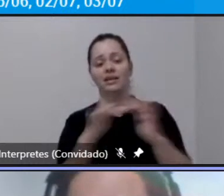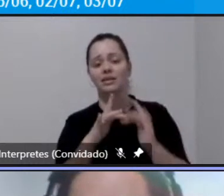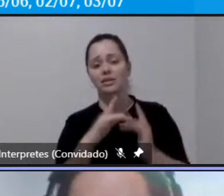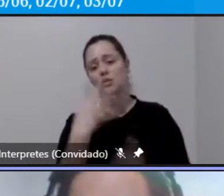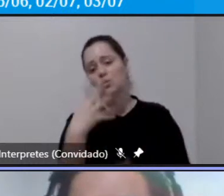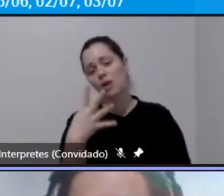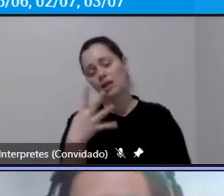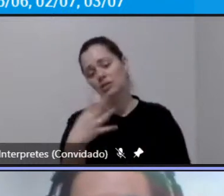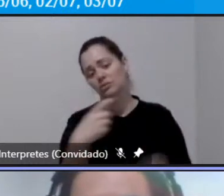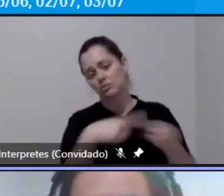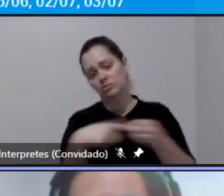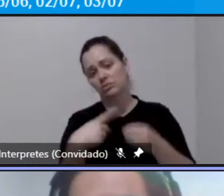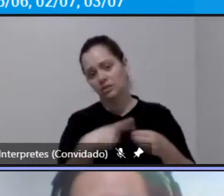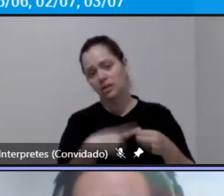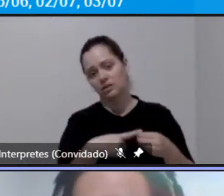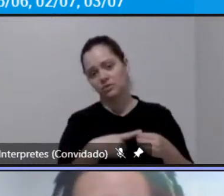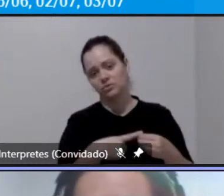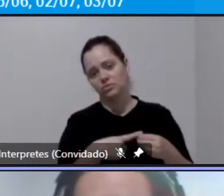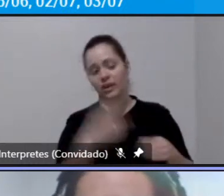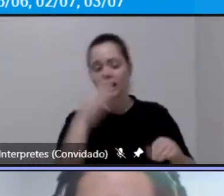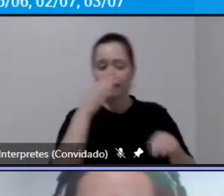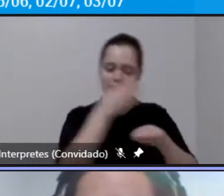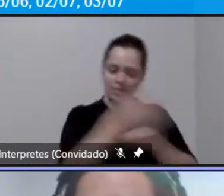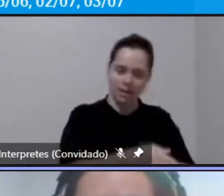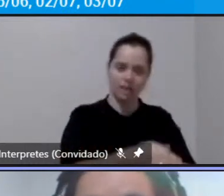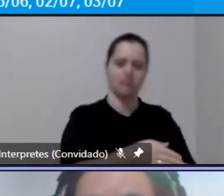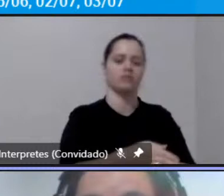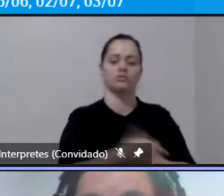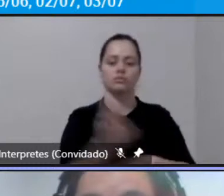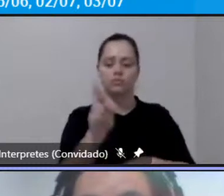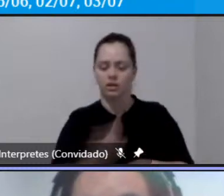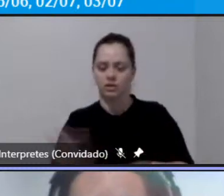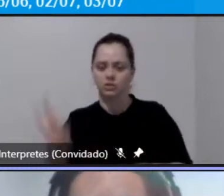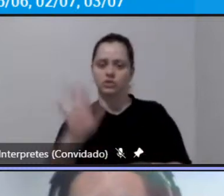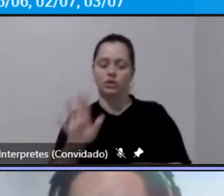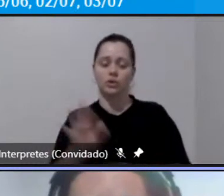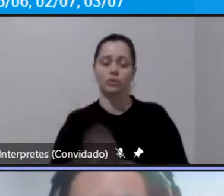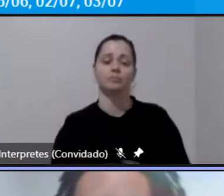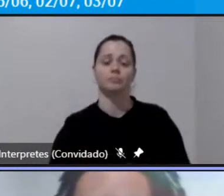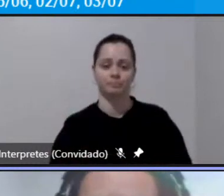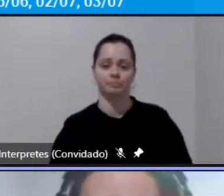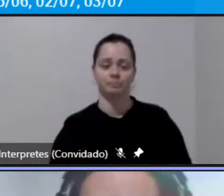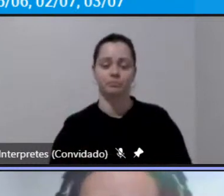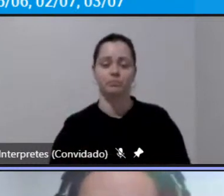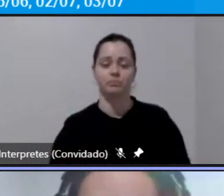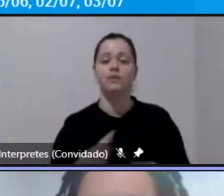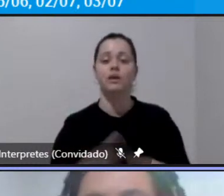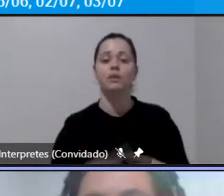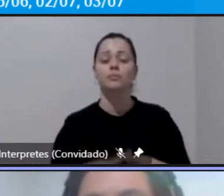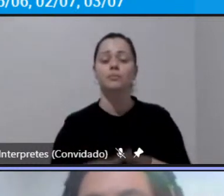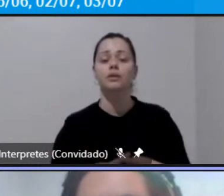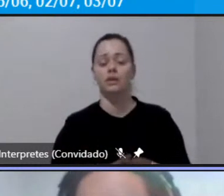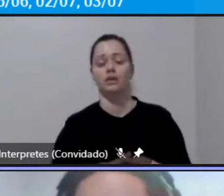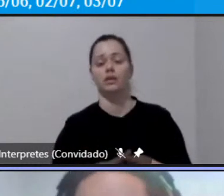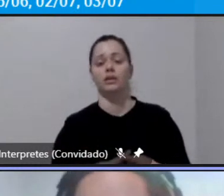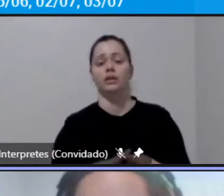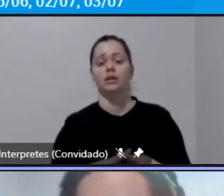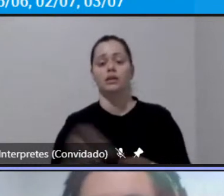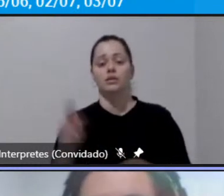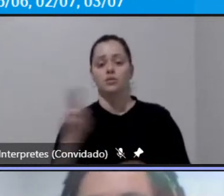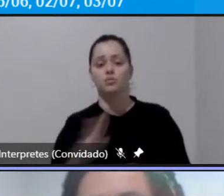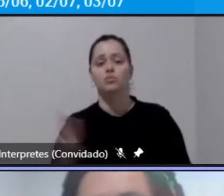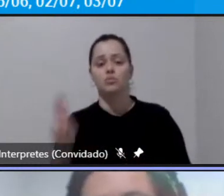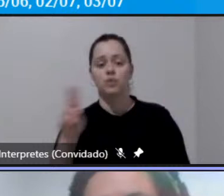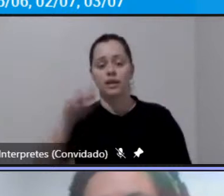cidades dentro da região metropolitana com que luz isso também acontece também a